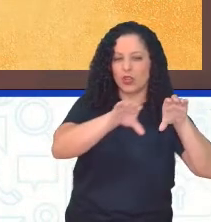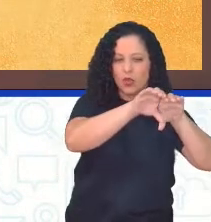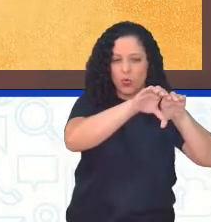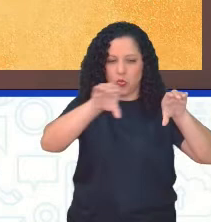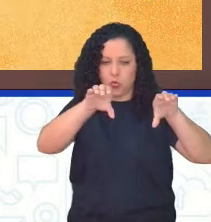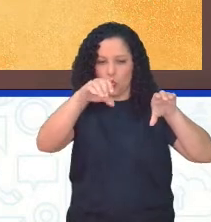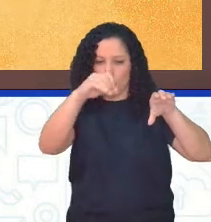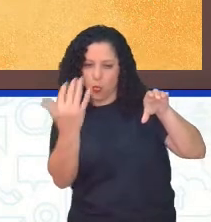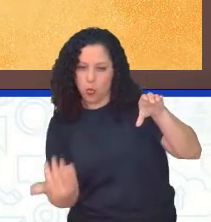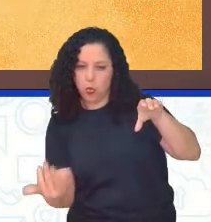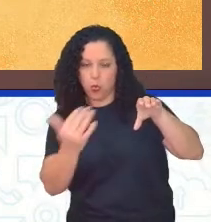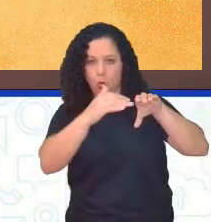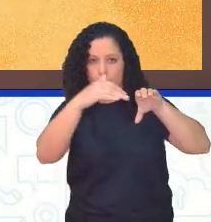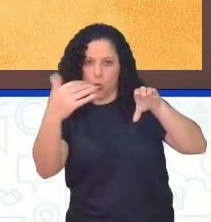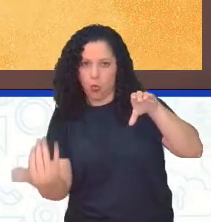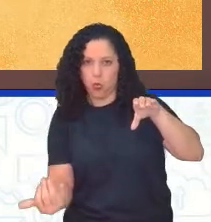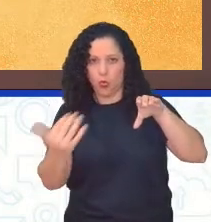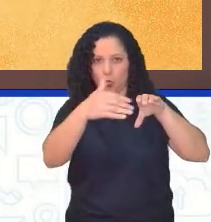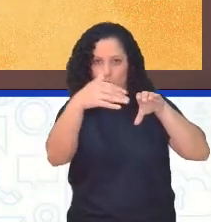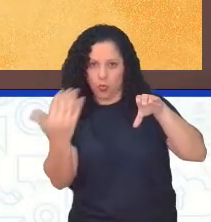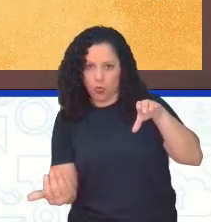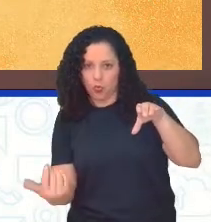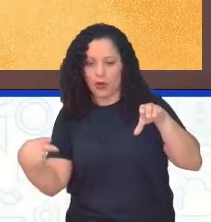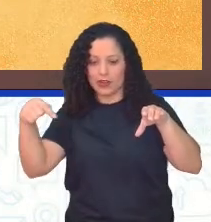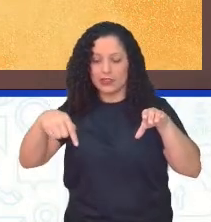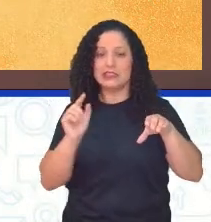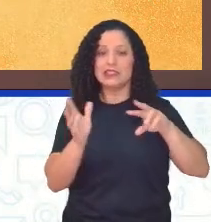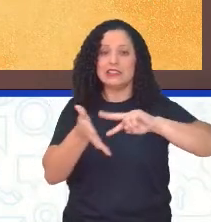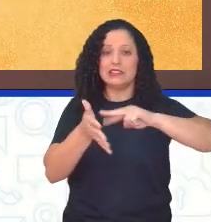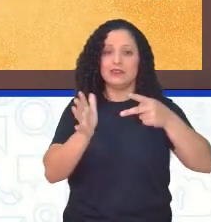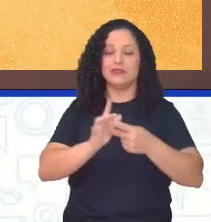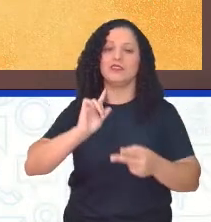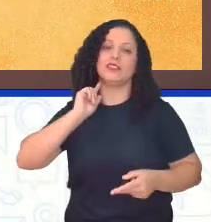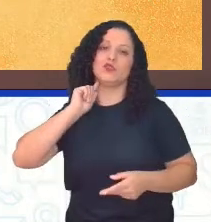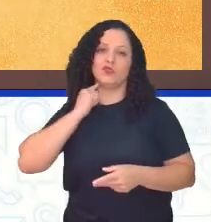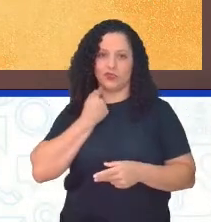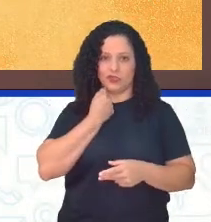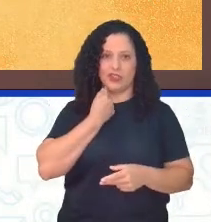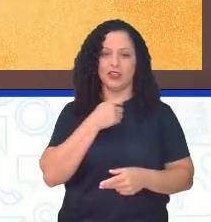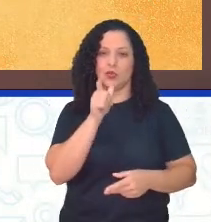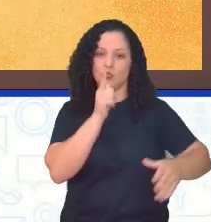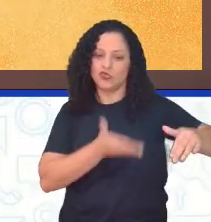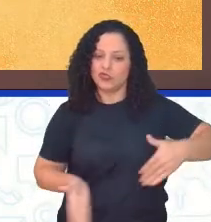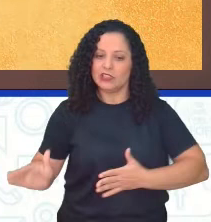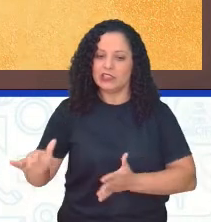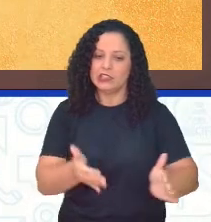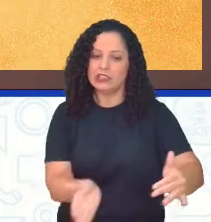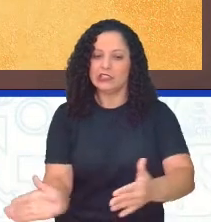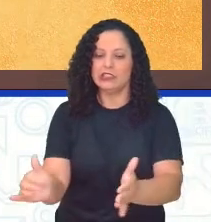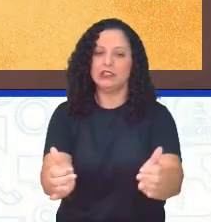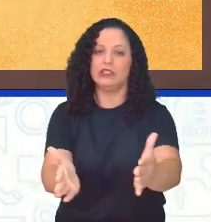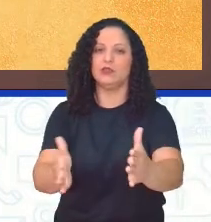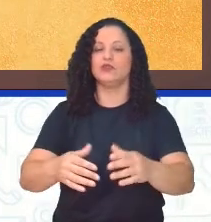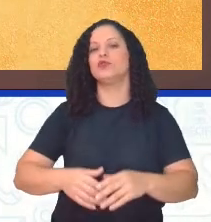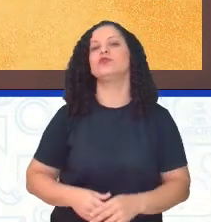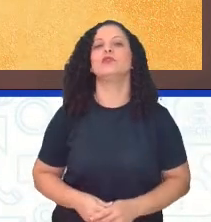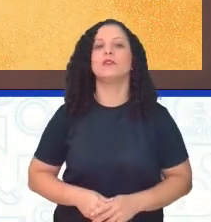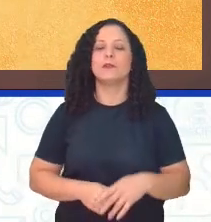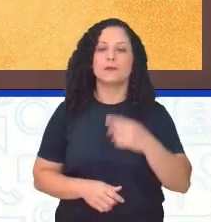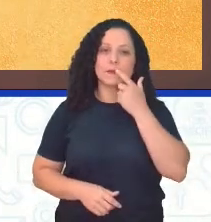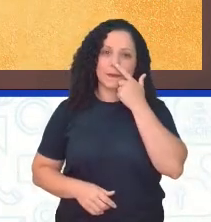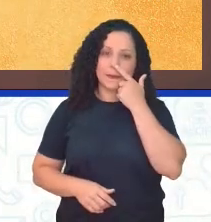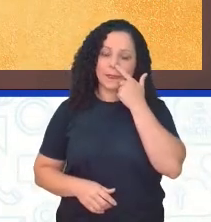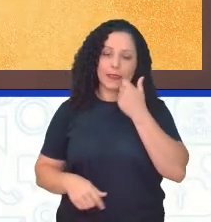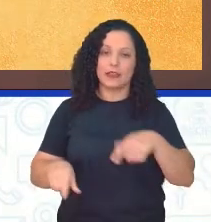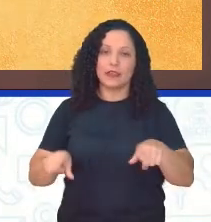soltando água verde aí, que representa, né, a poluição dos rios, né, a poluição pelo esgoto, a falta do